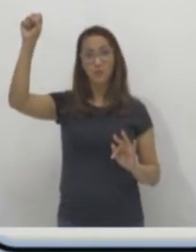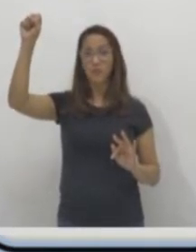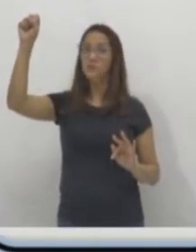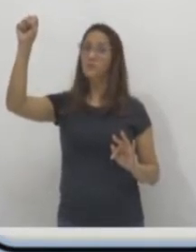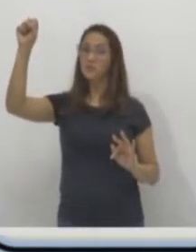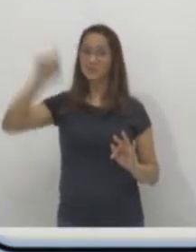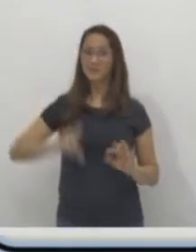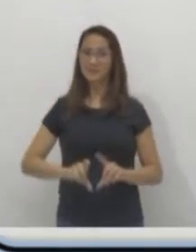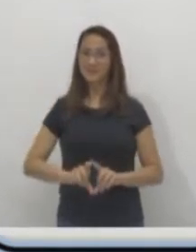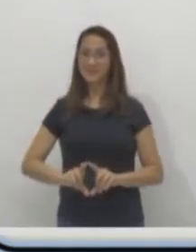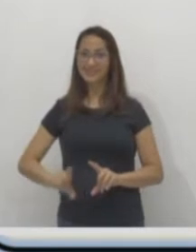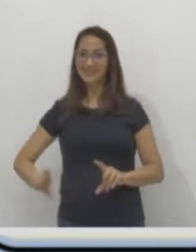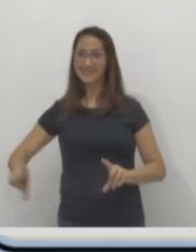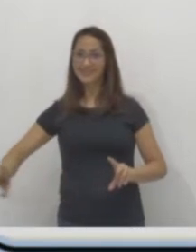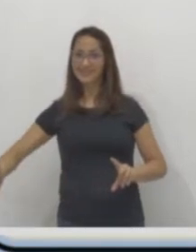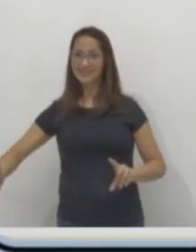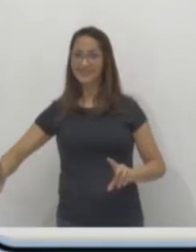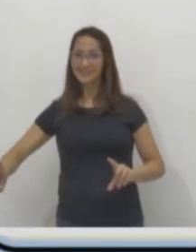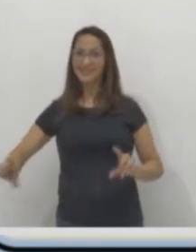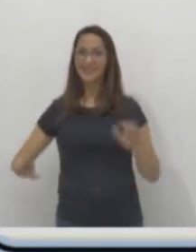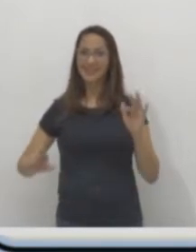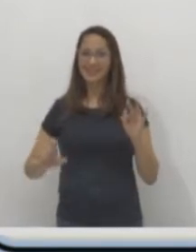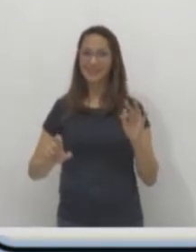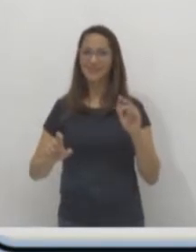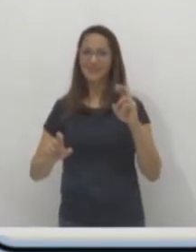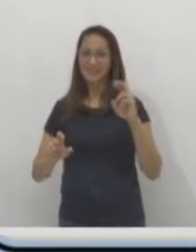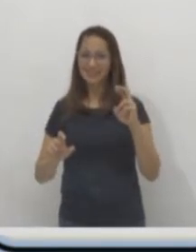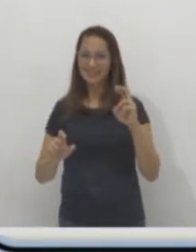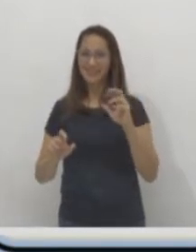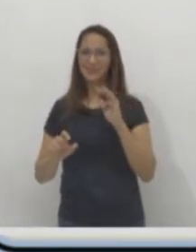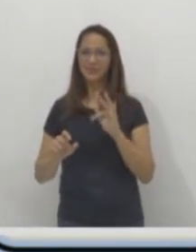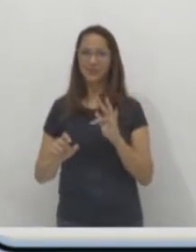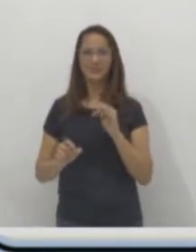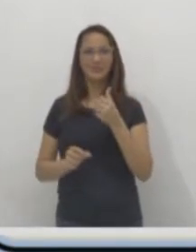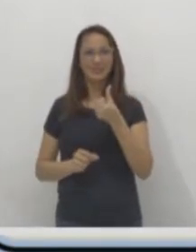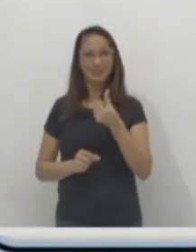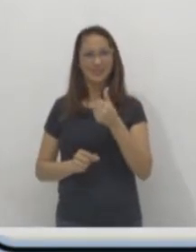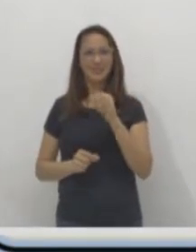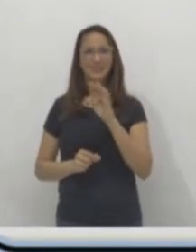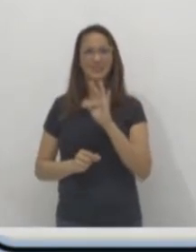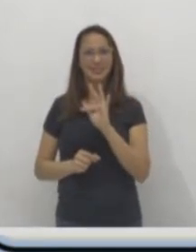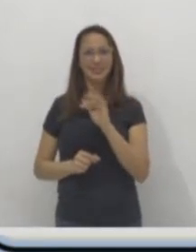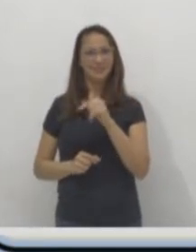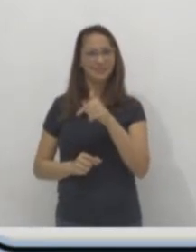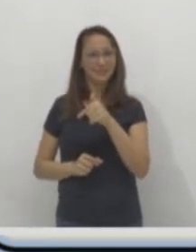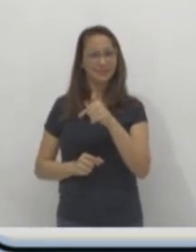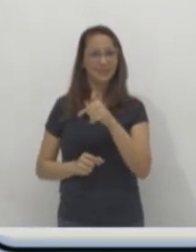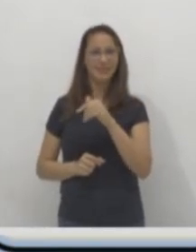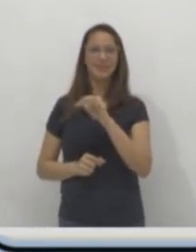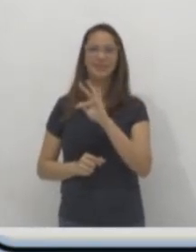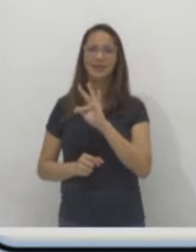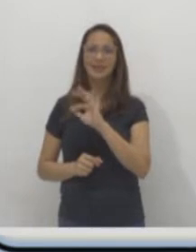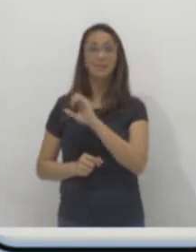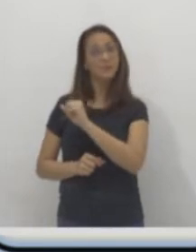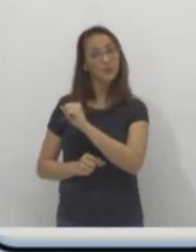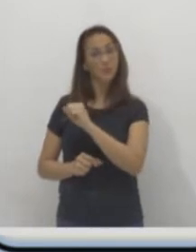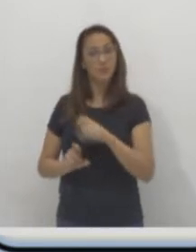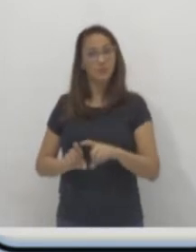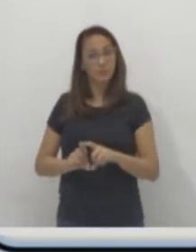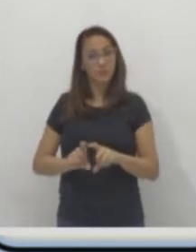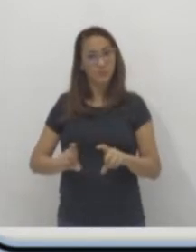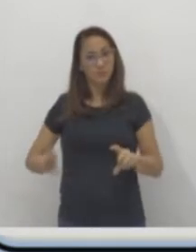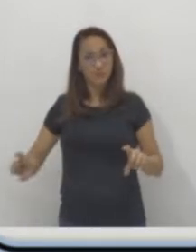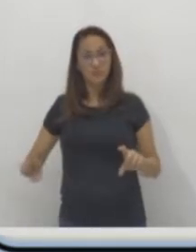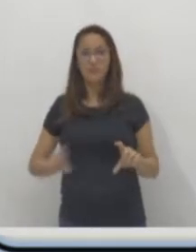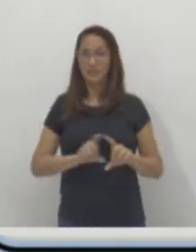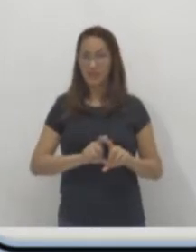está na F5, F6, F7, F8. Ou seja, linha e